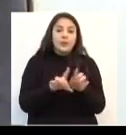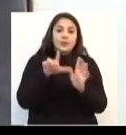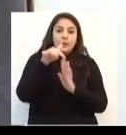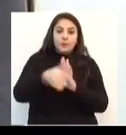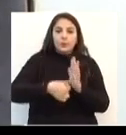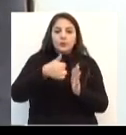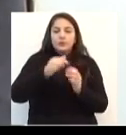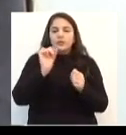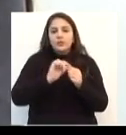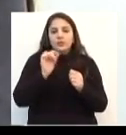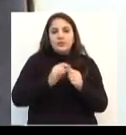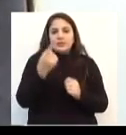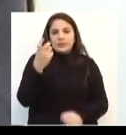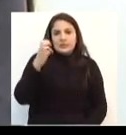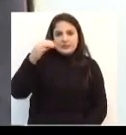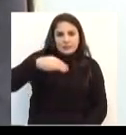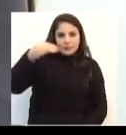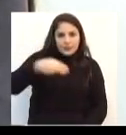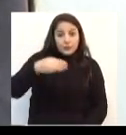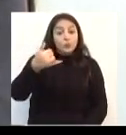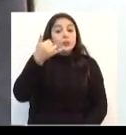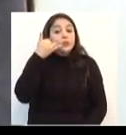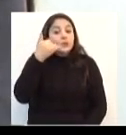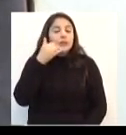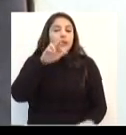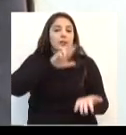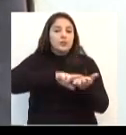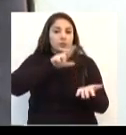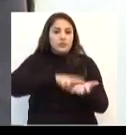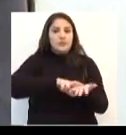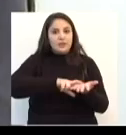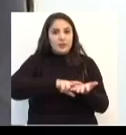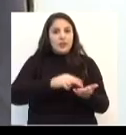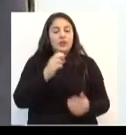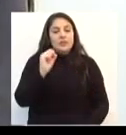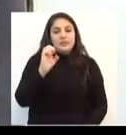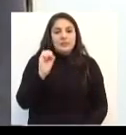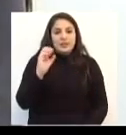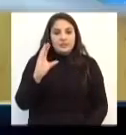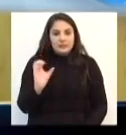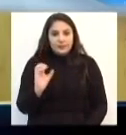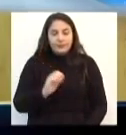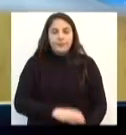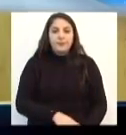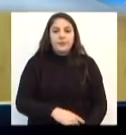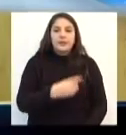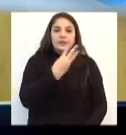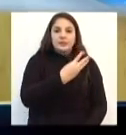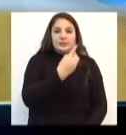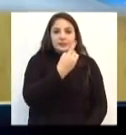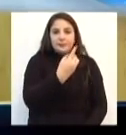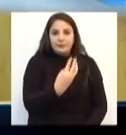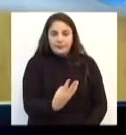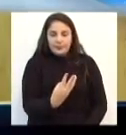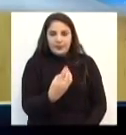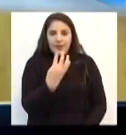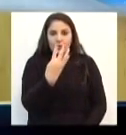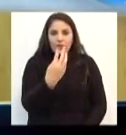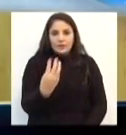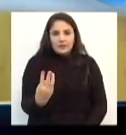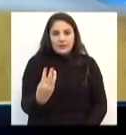depois que praticar esses 15 minutos, ligar registrando no SESC, qual é o número? 33 13 43